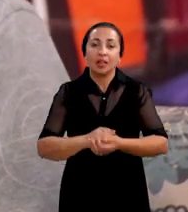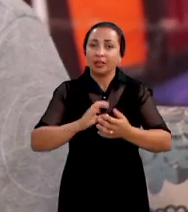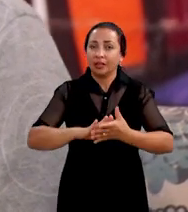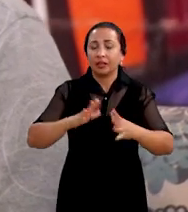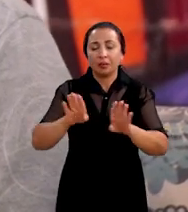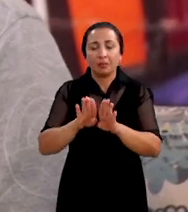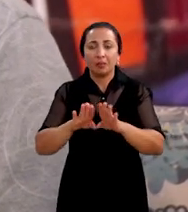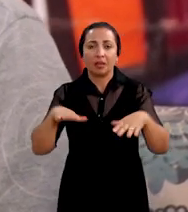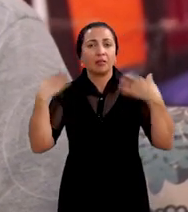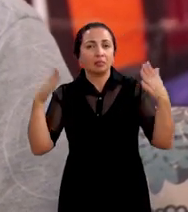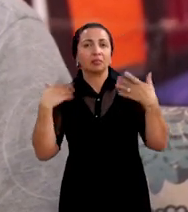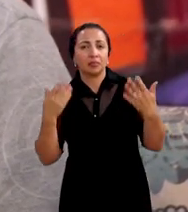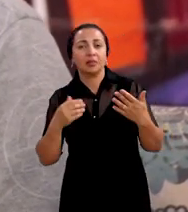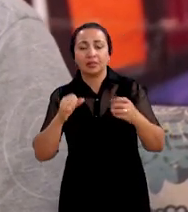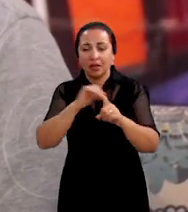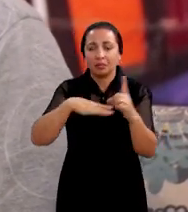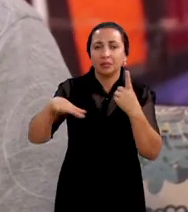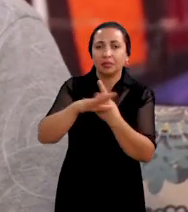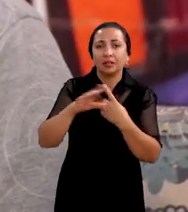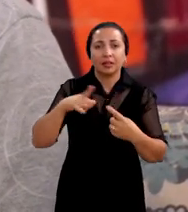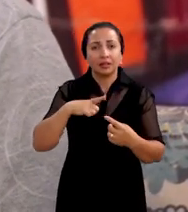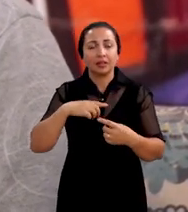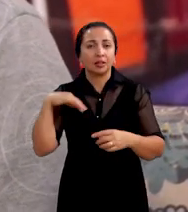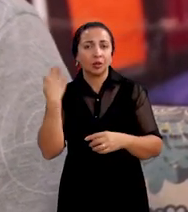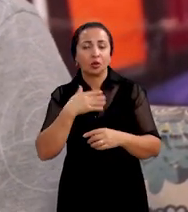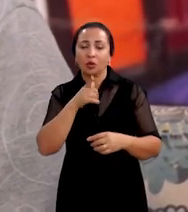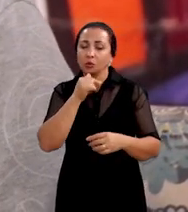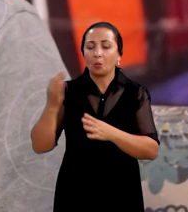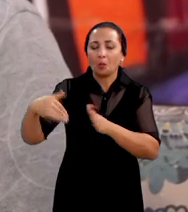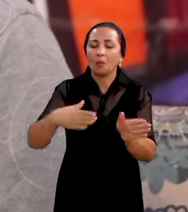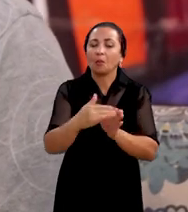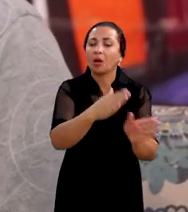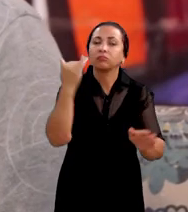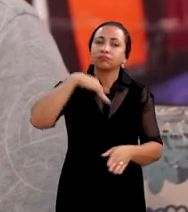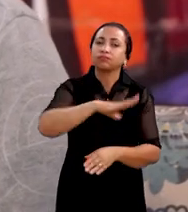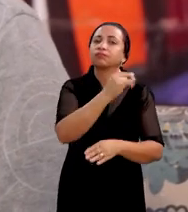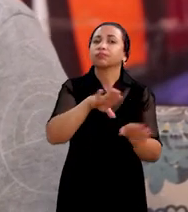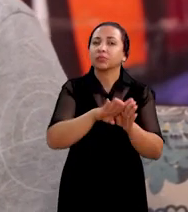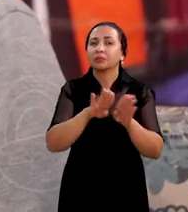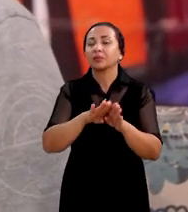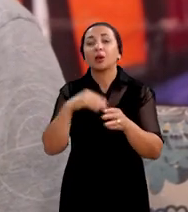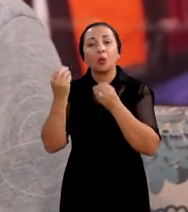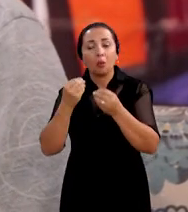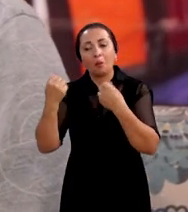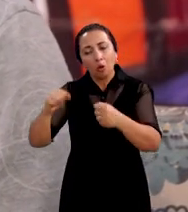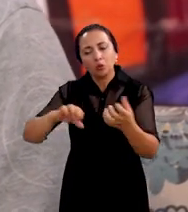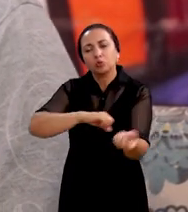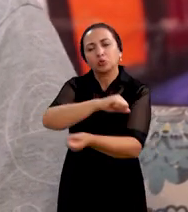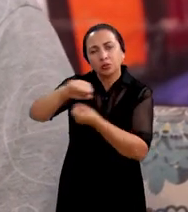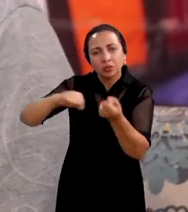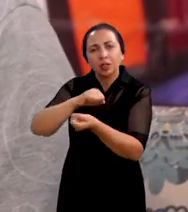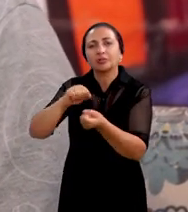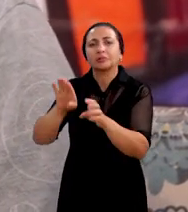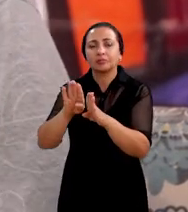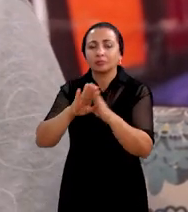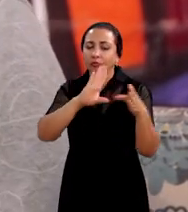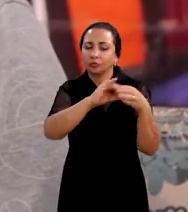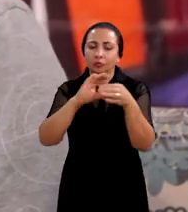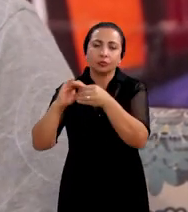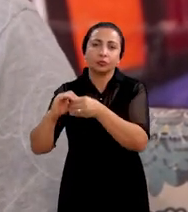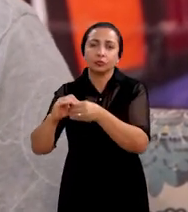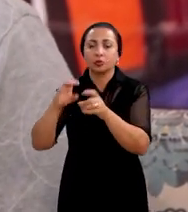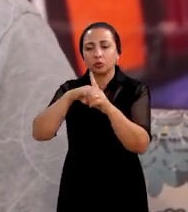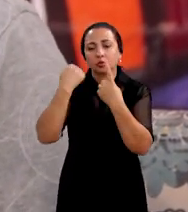dinâmicas ambientais que ocorrem na nossa zona costeira atualmente e como ela pode ser sustentável diante do